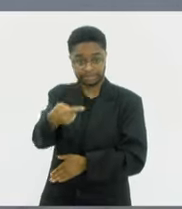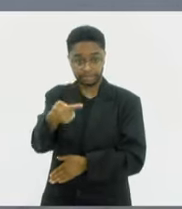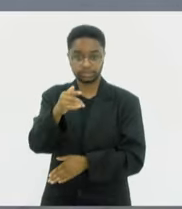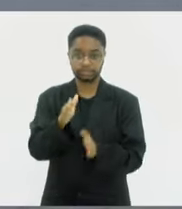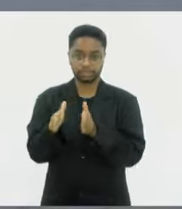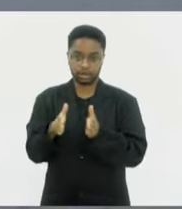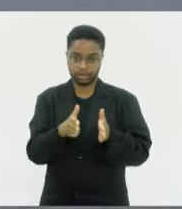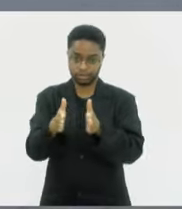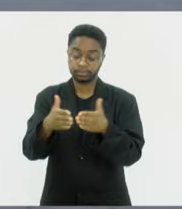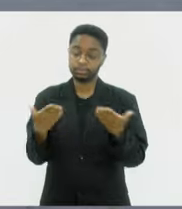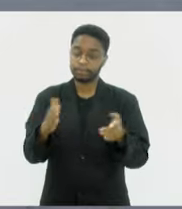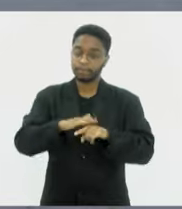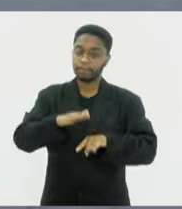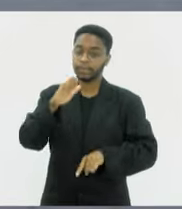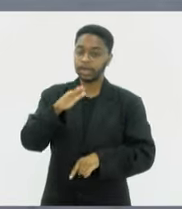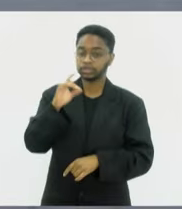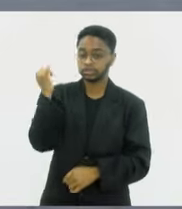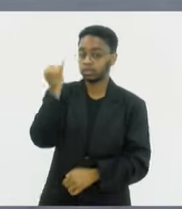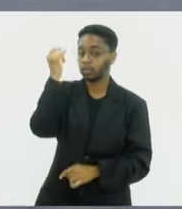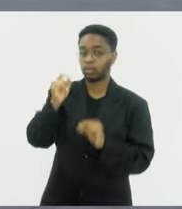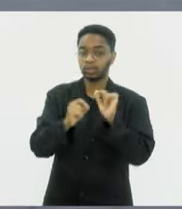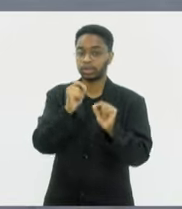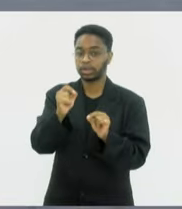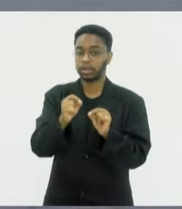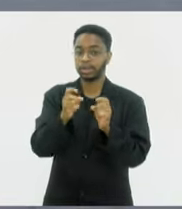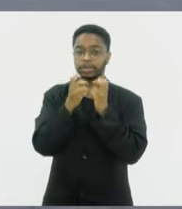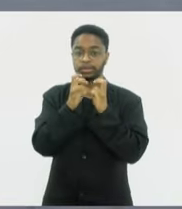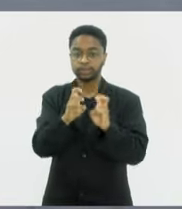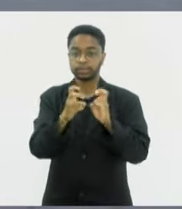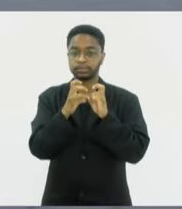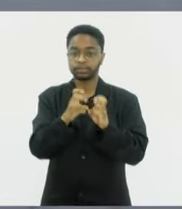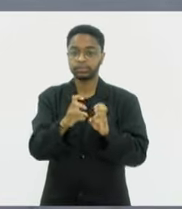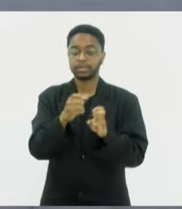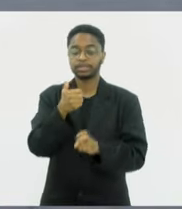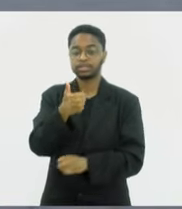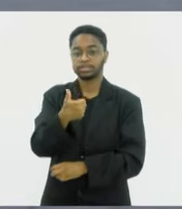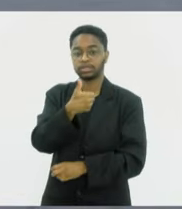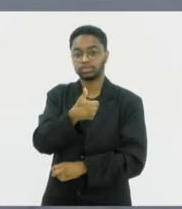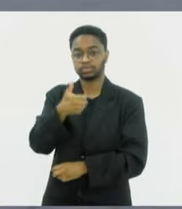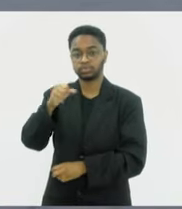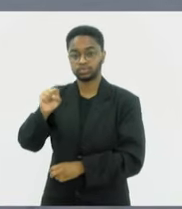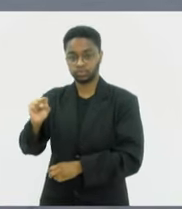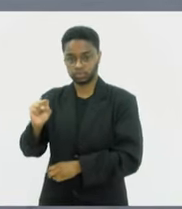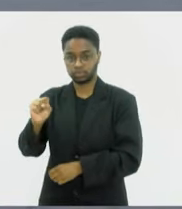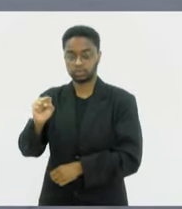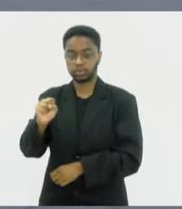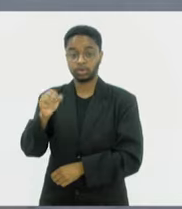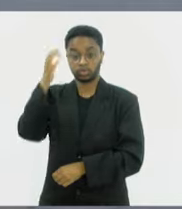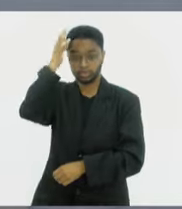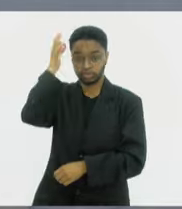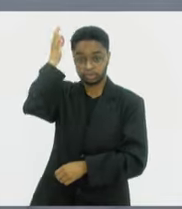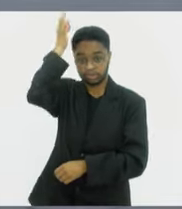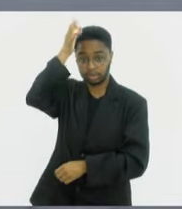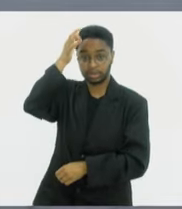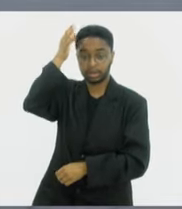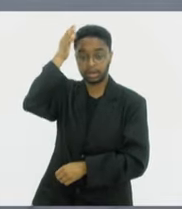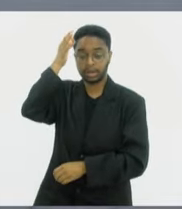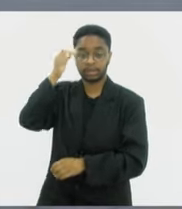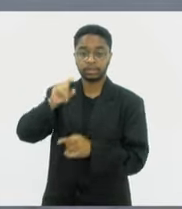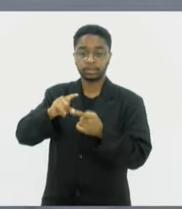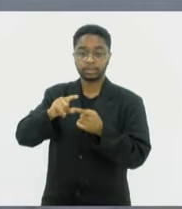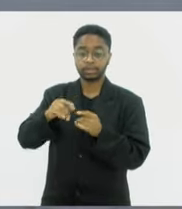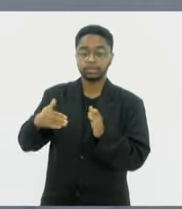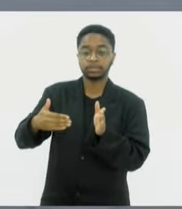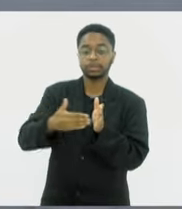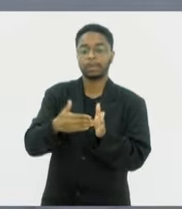dos quais o mais importante é a Estrada de Ferro 118, que vem do Espírito Santo, passa pelo Porto